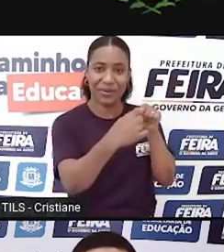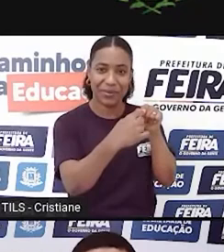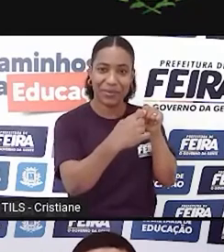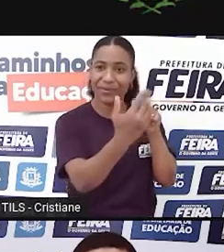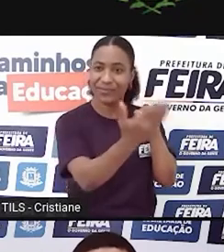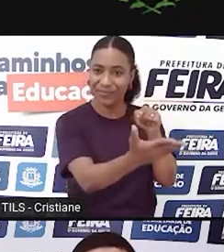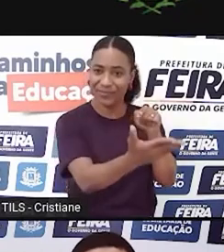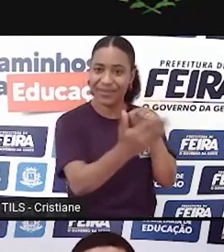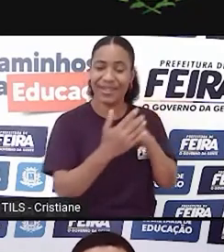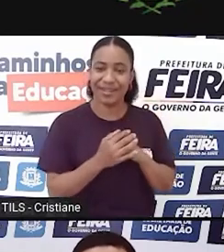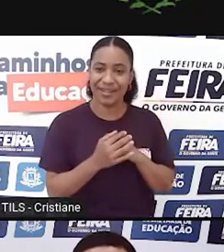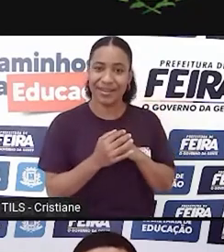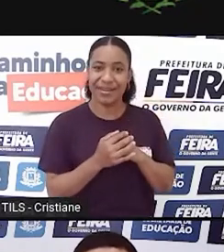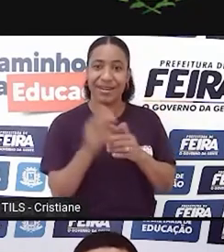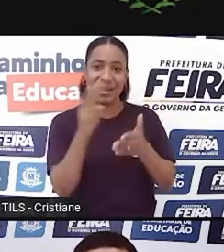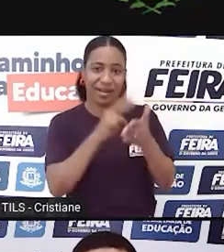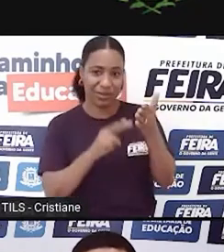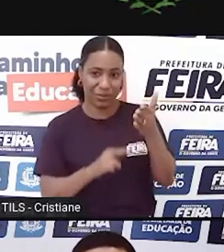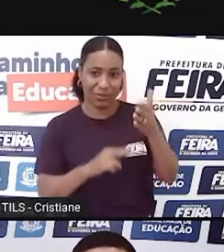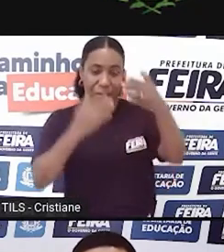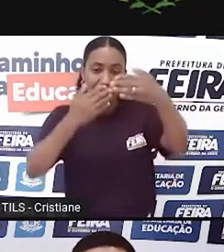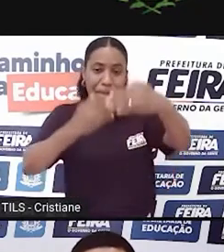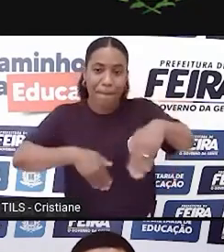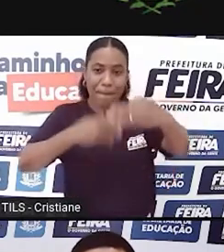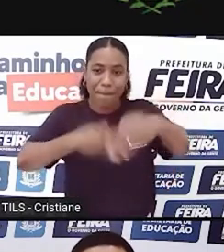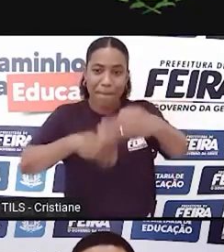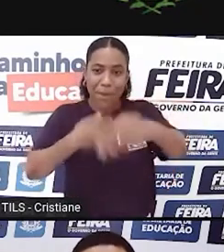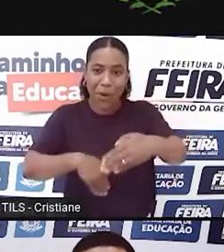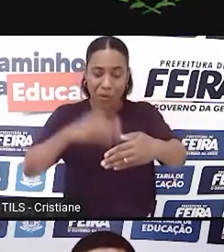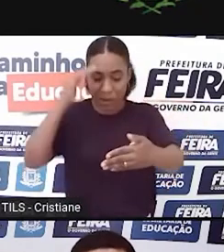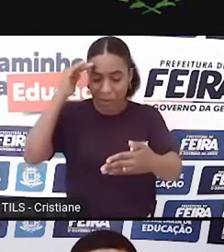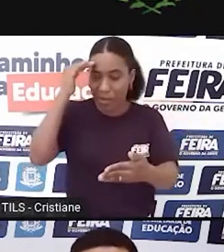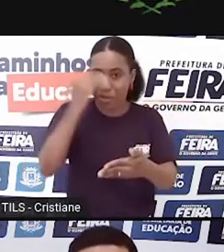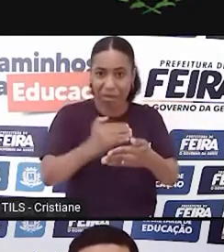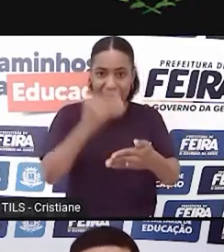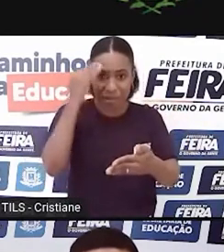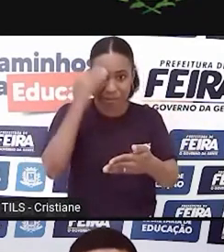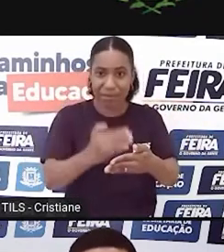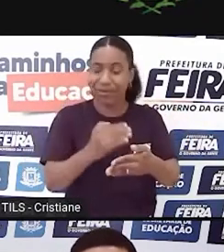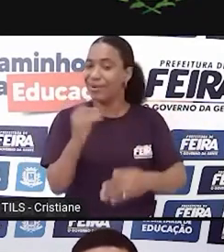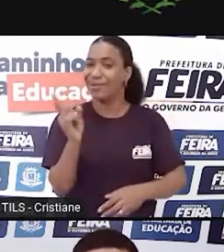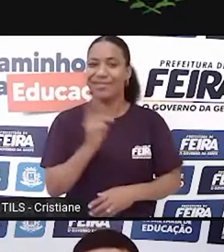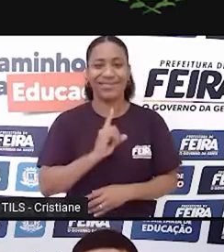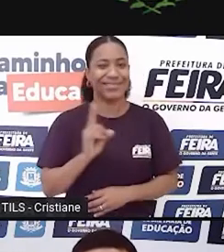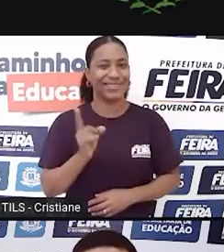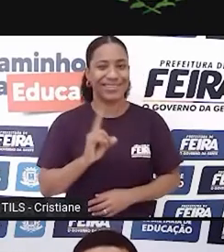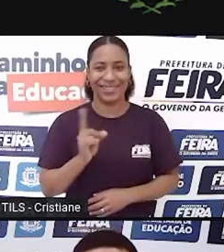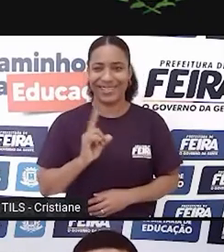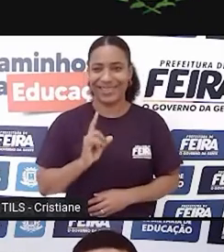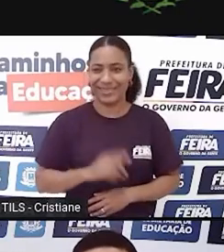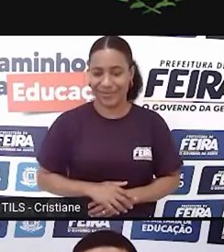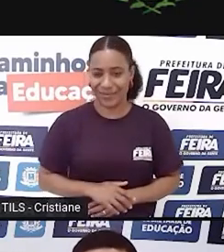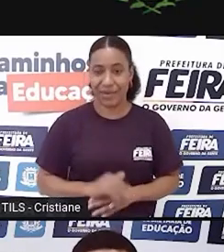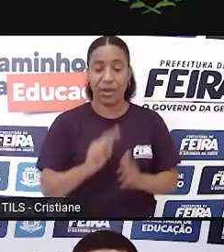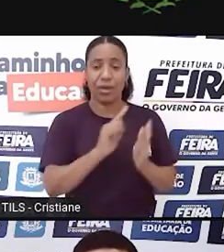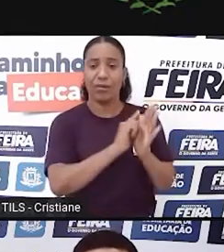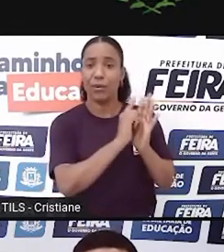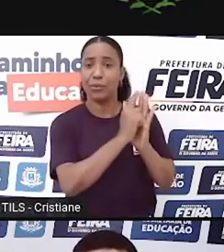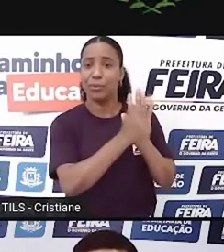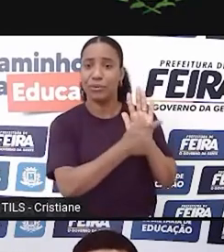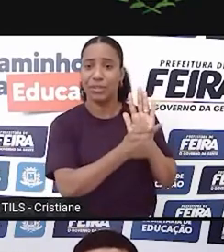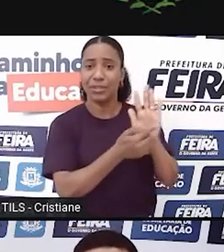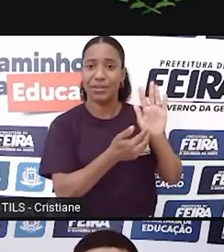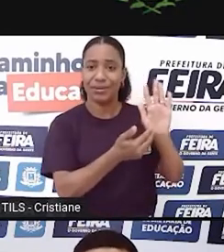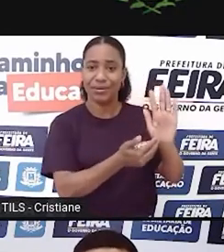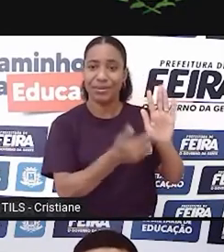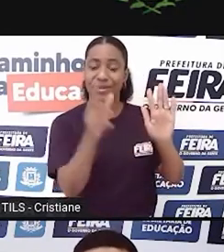responder em uma prova, identificar em alguns termos daquele gênero literário, uma ideia que o